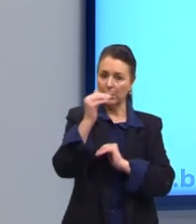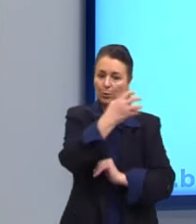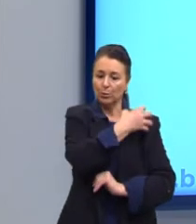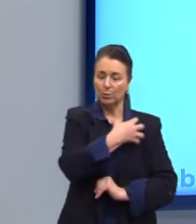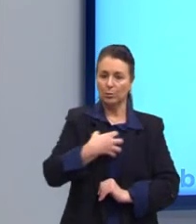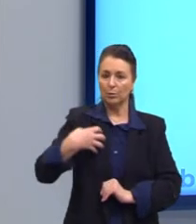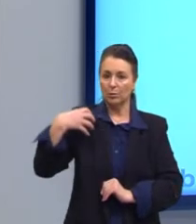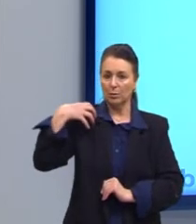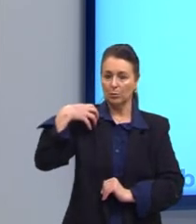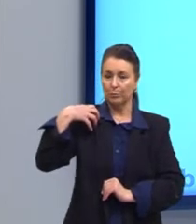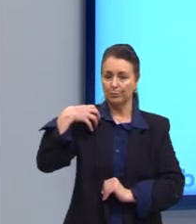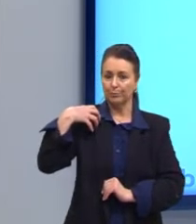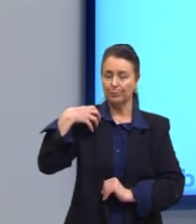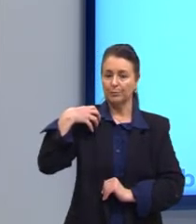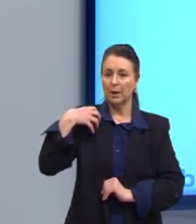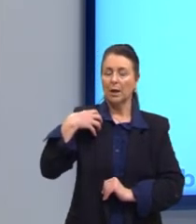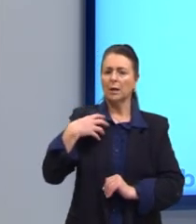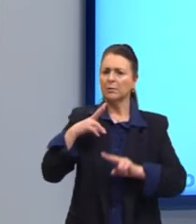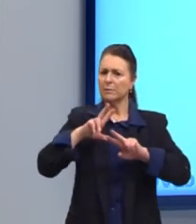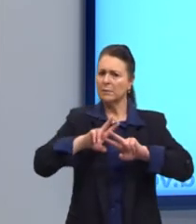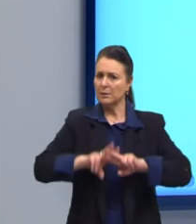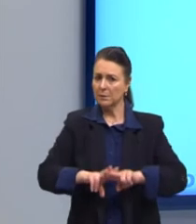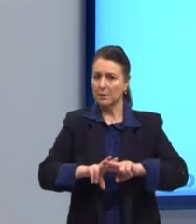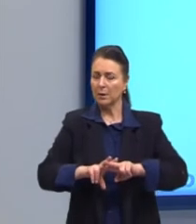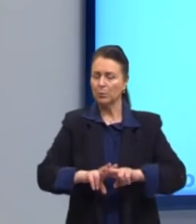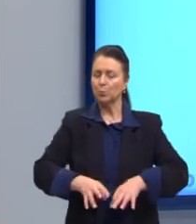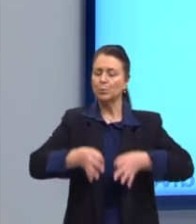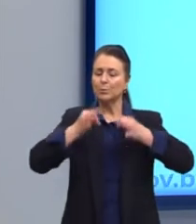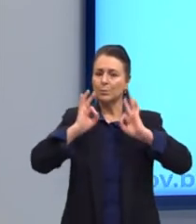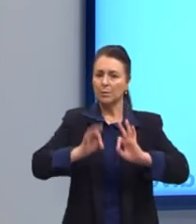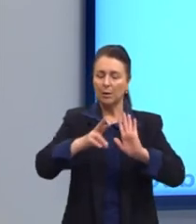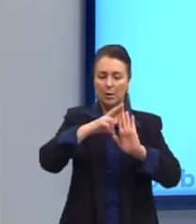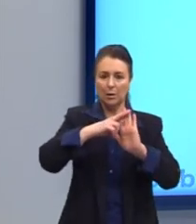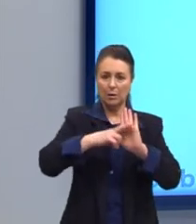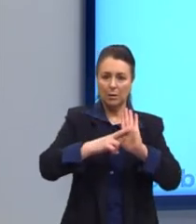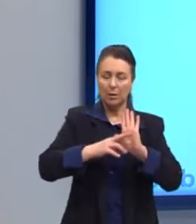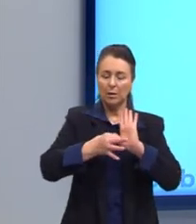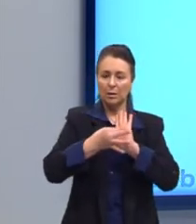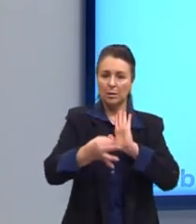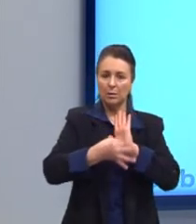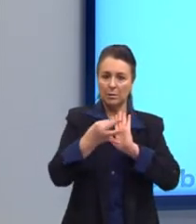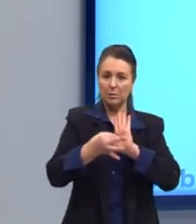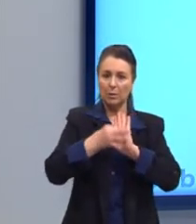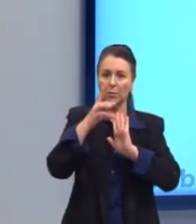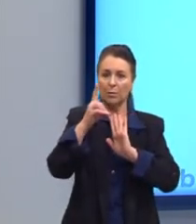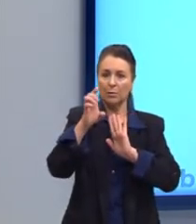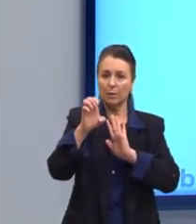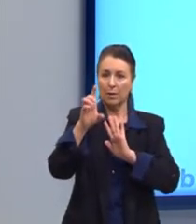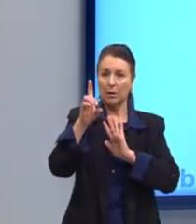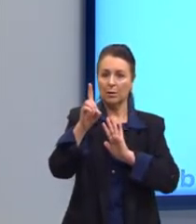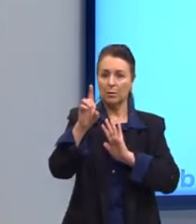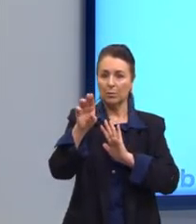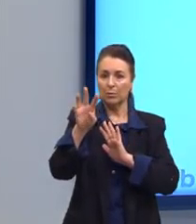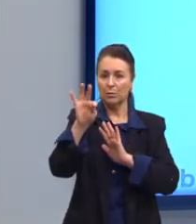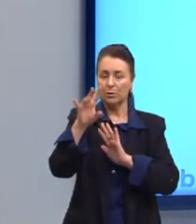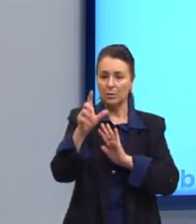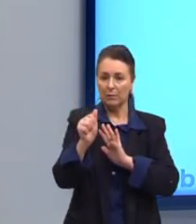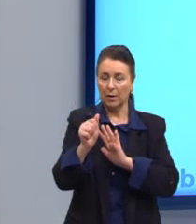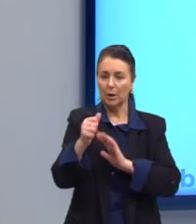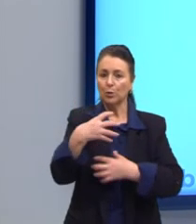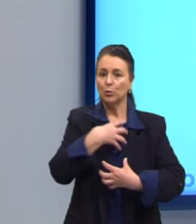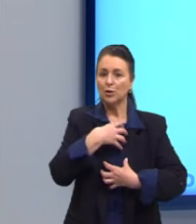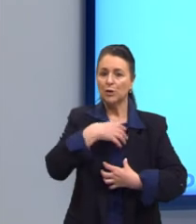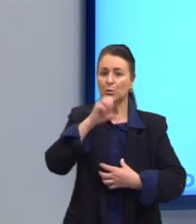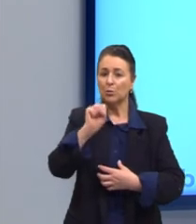é ter fixado com grande exatidão as regras da argumentação dedutiva na forma de silogismo, daquele